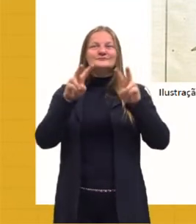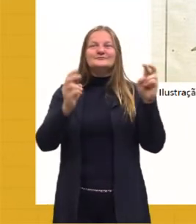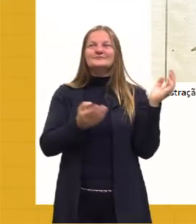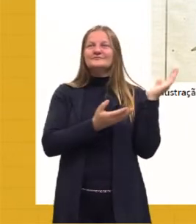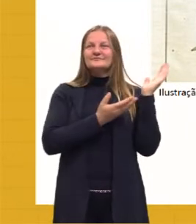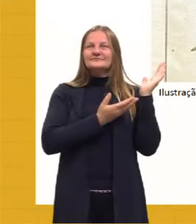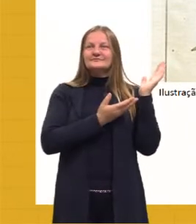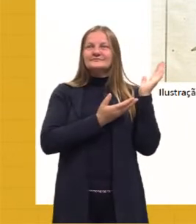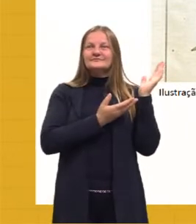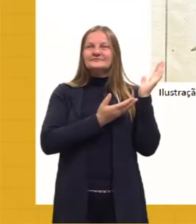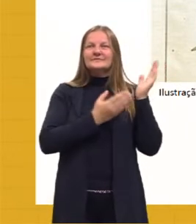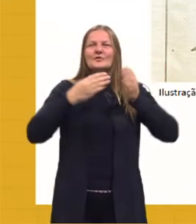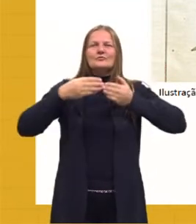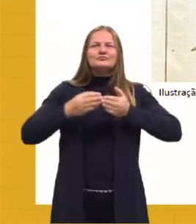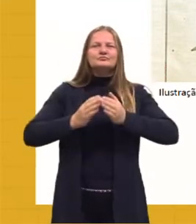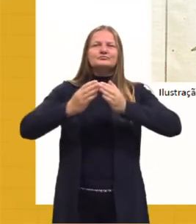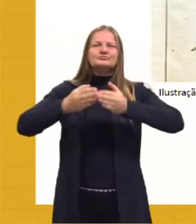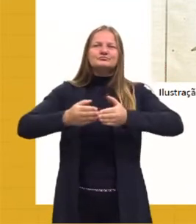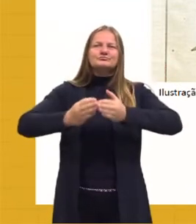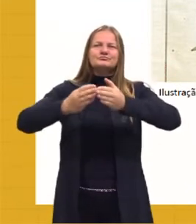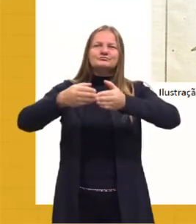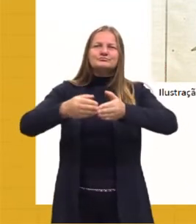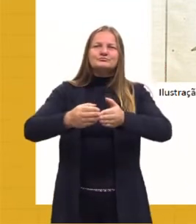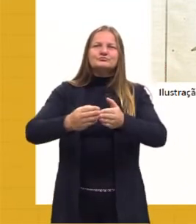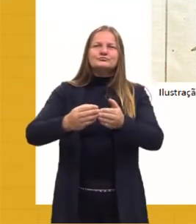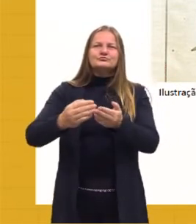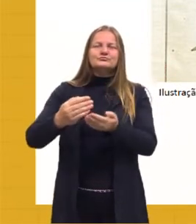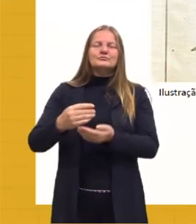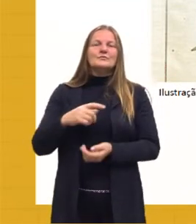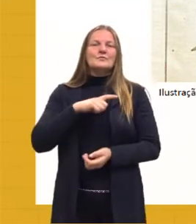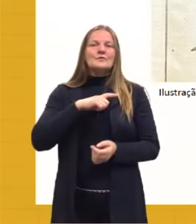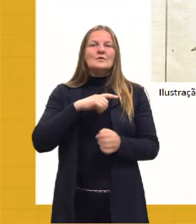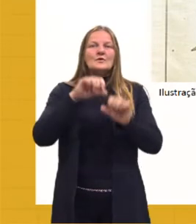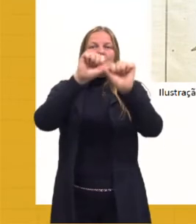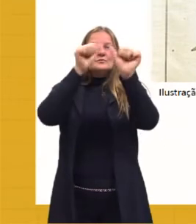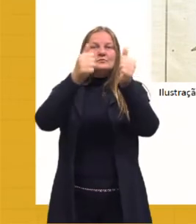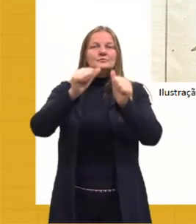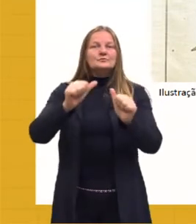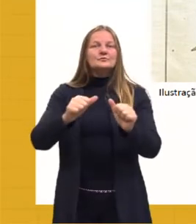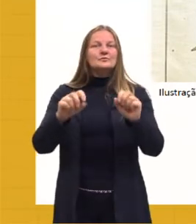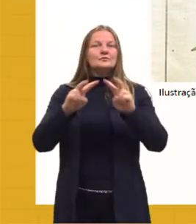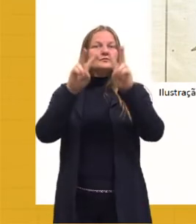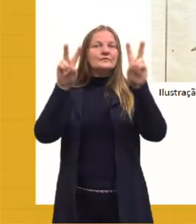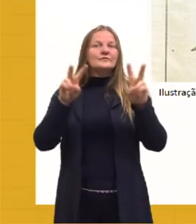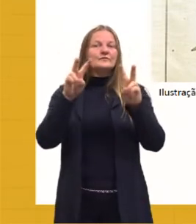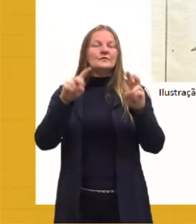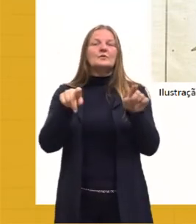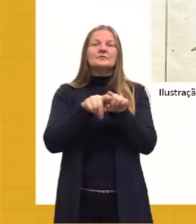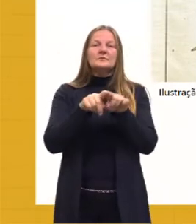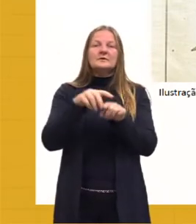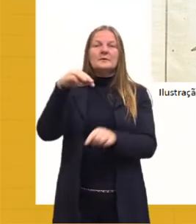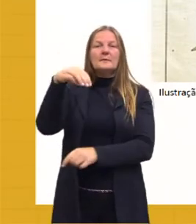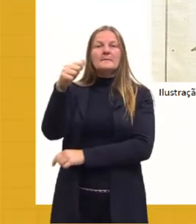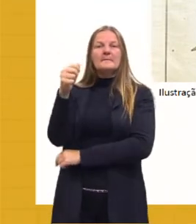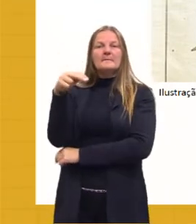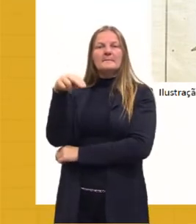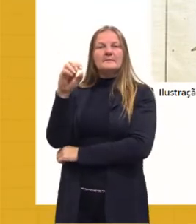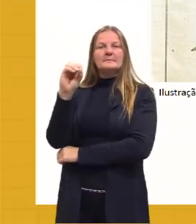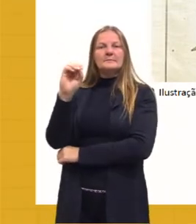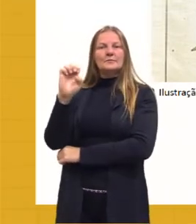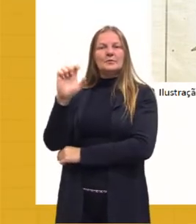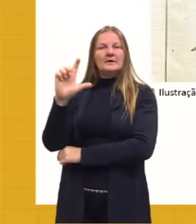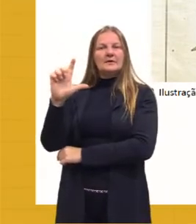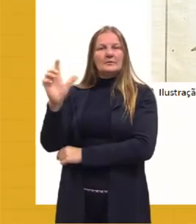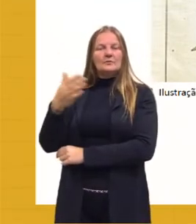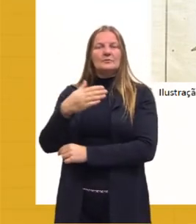período das navegações. E eu trago aqui também uma ilustração do Manuel Godinho de Herédia, uma